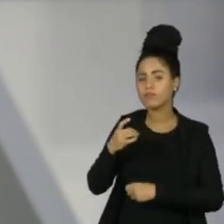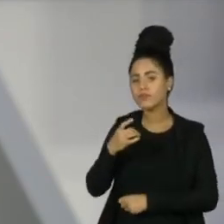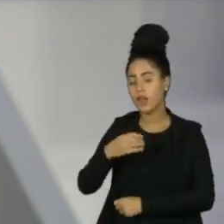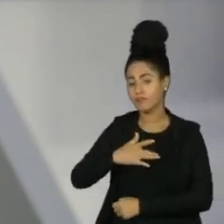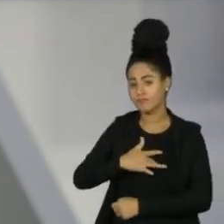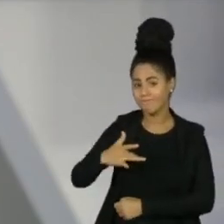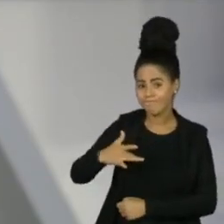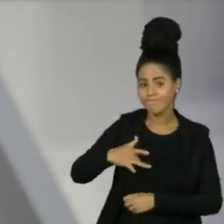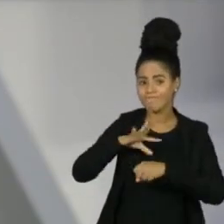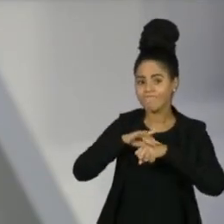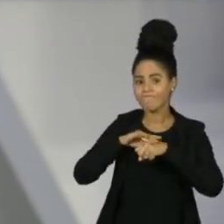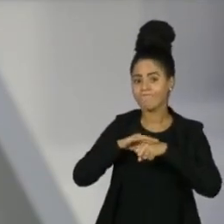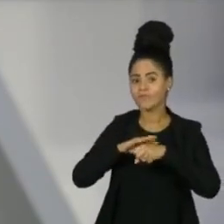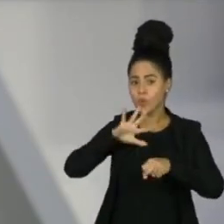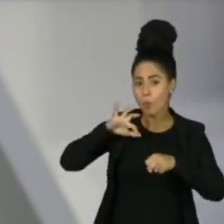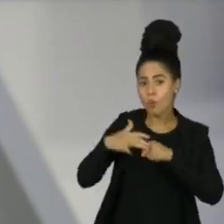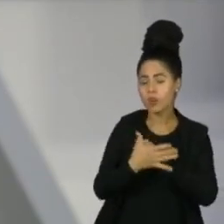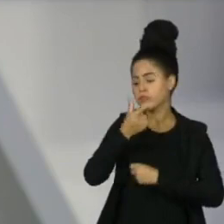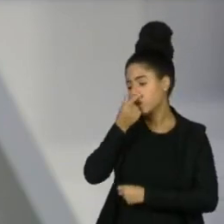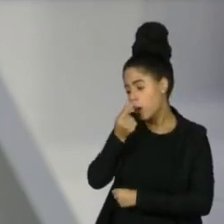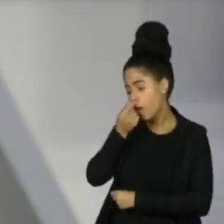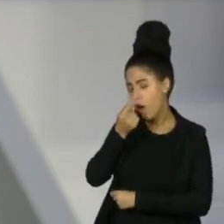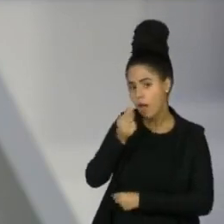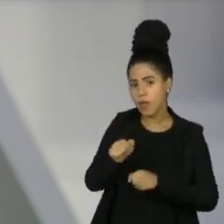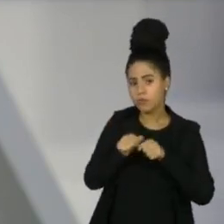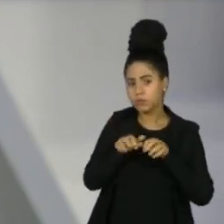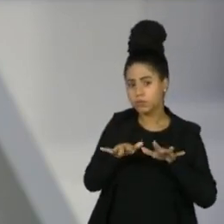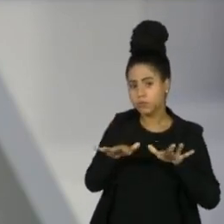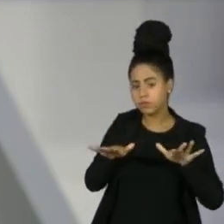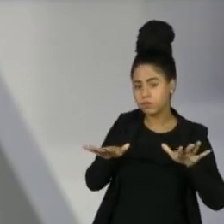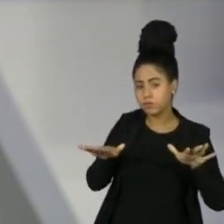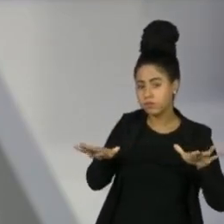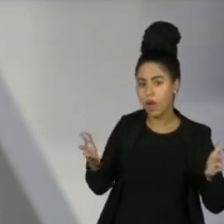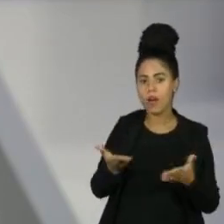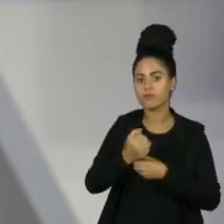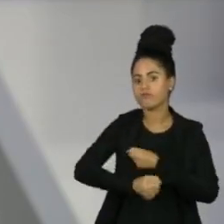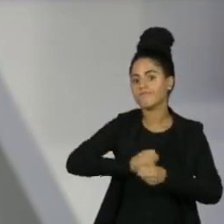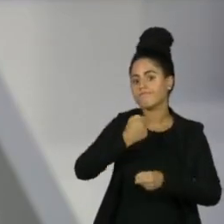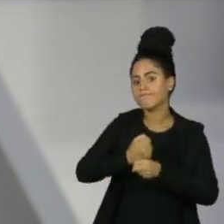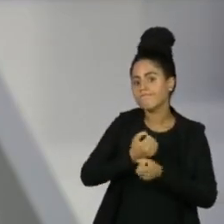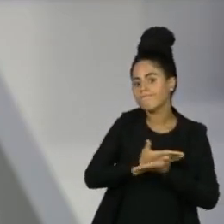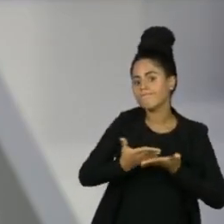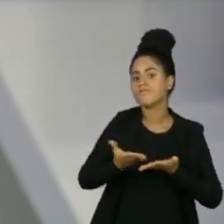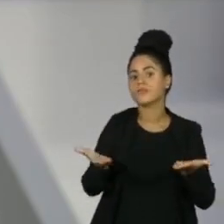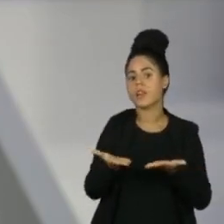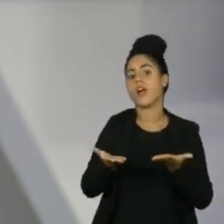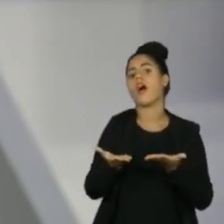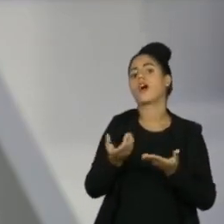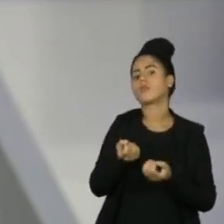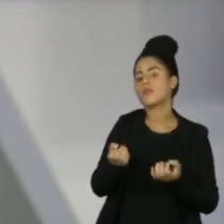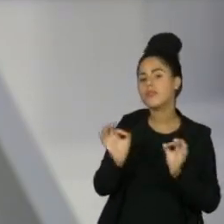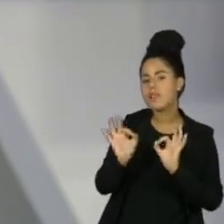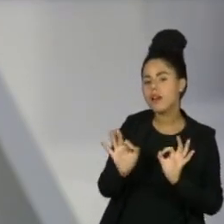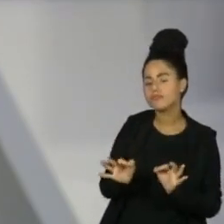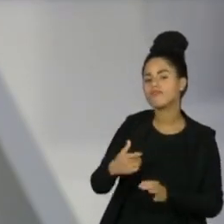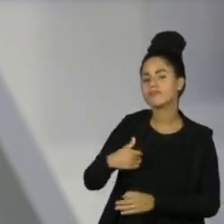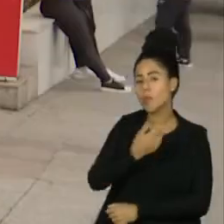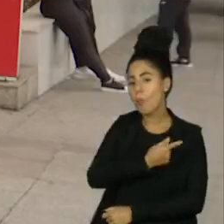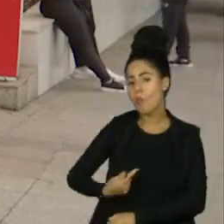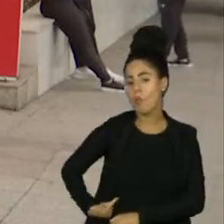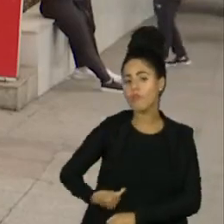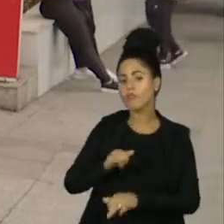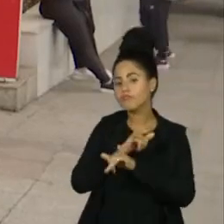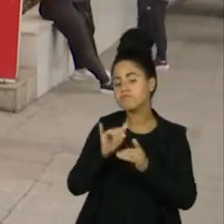pela Covid-19 e pela gripe dispararam nesse começo de ano. Mas o número oficial não é confirmado pelo governo federal.